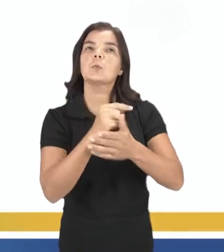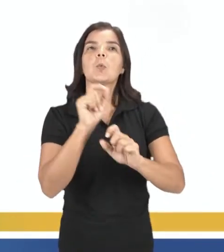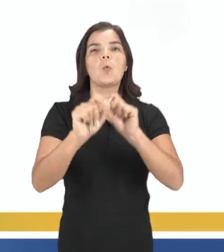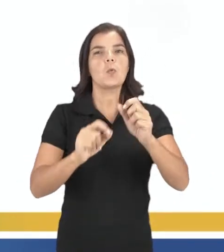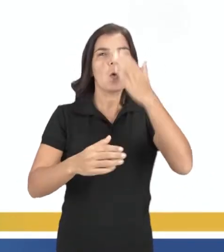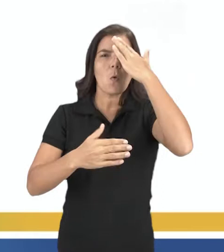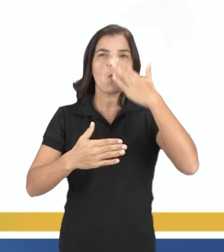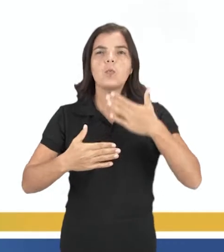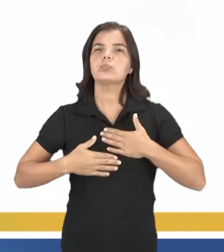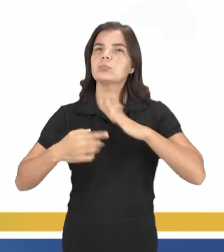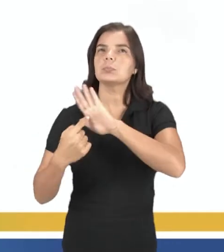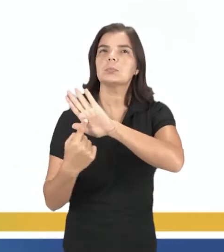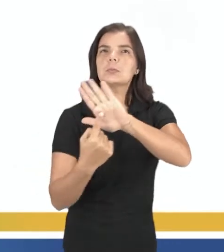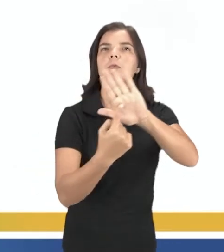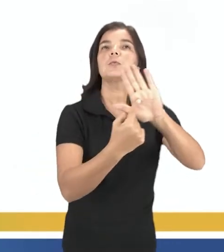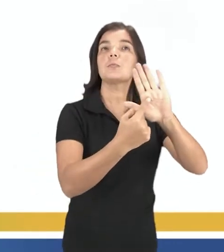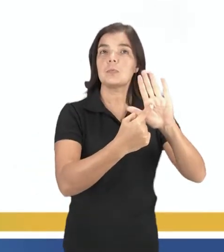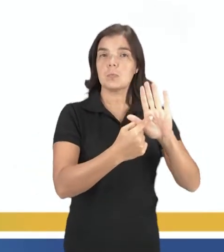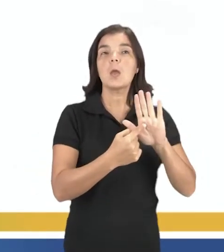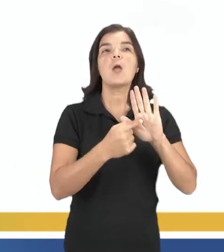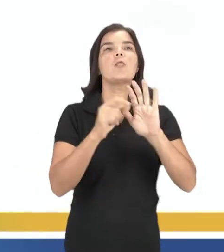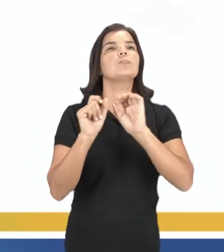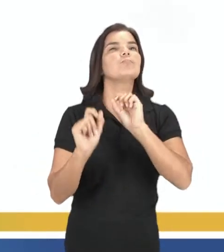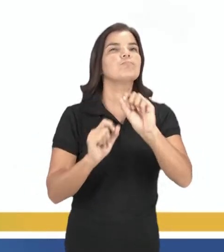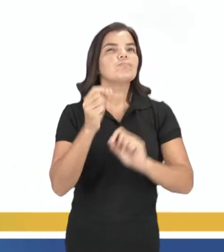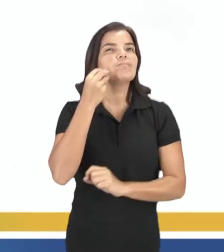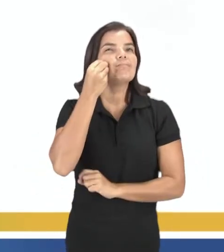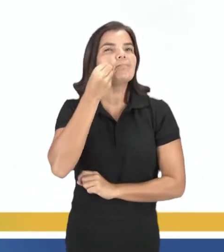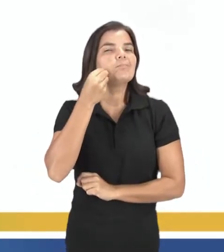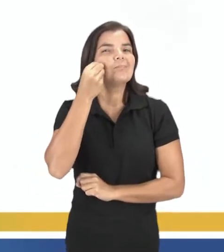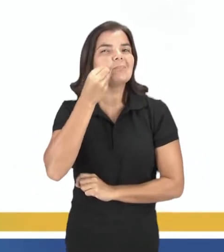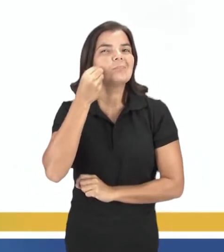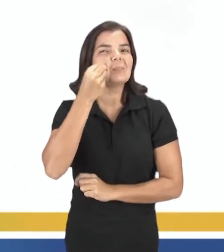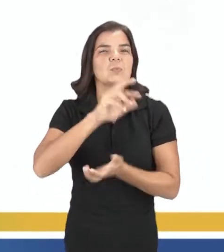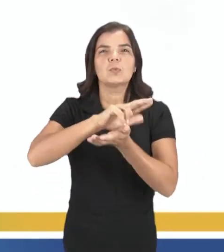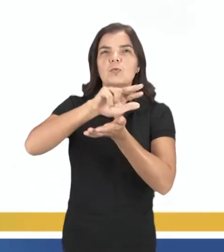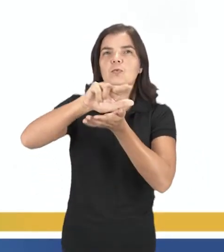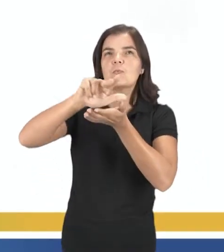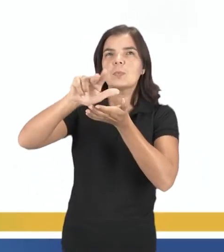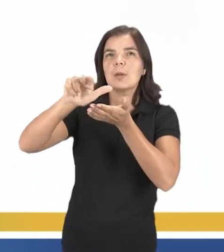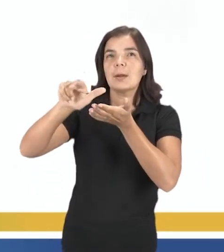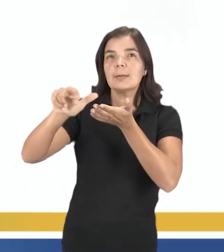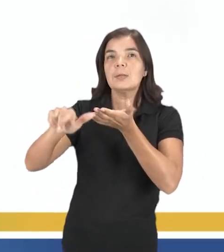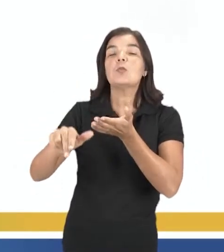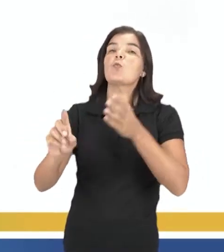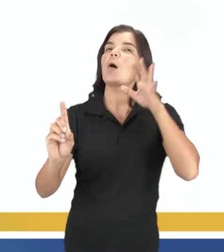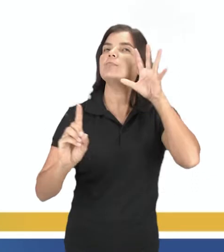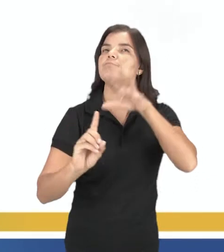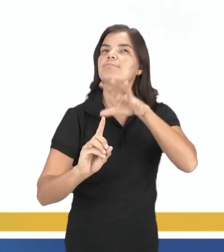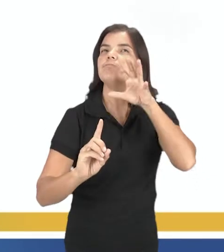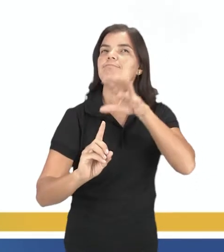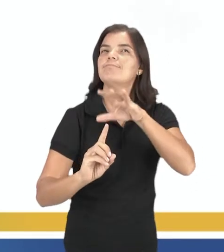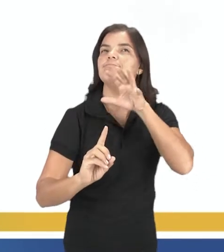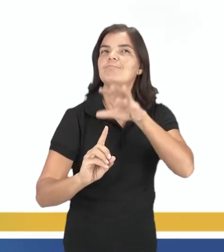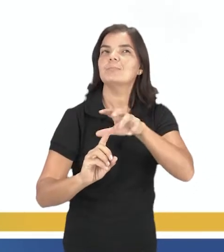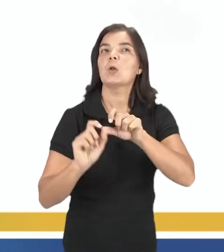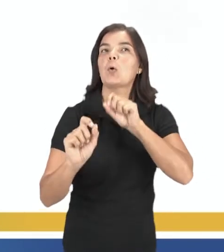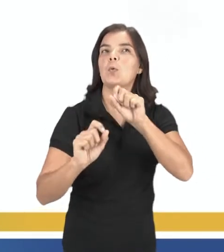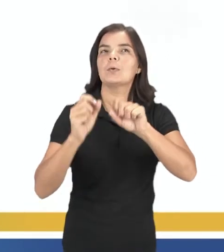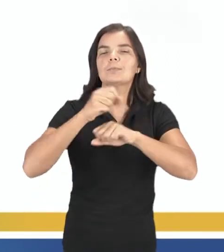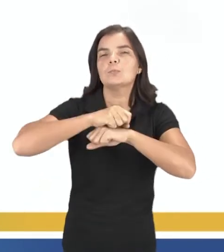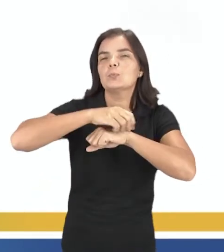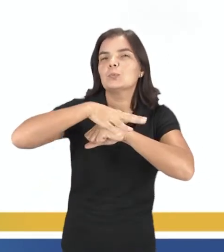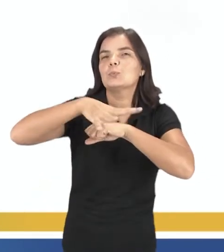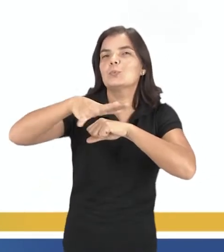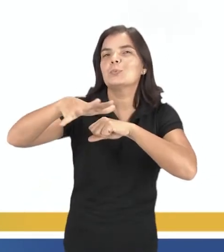o corpo tão em evidência e o submete a experimentações tão variadas que sua influência